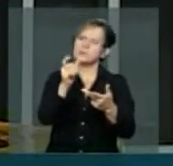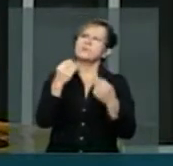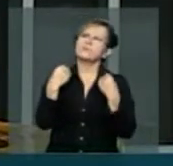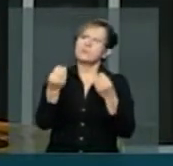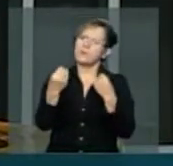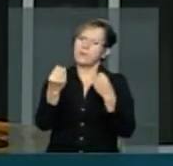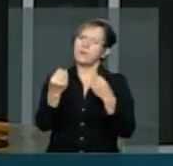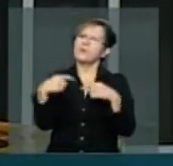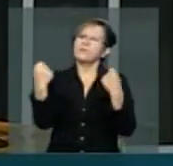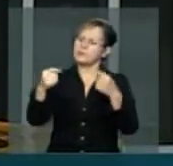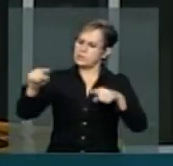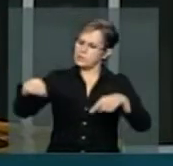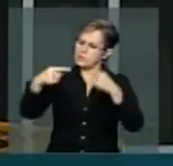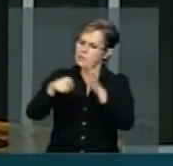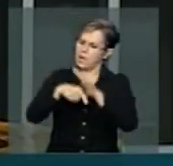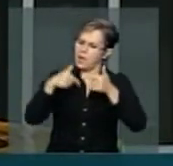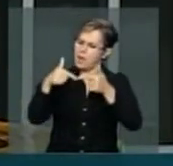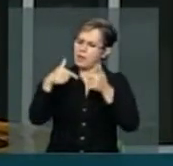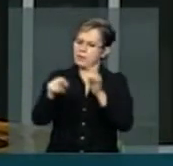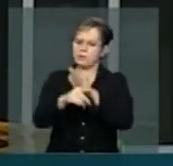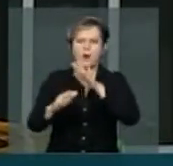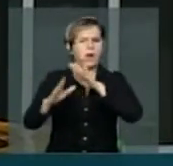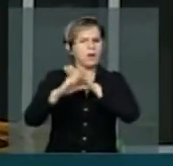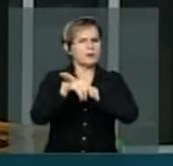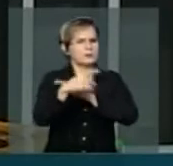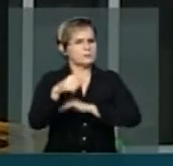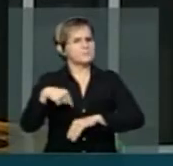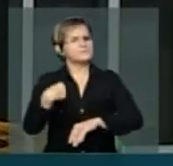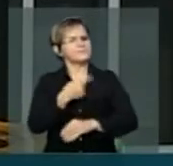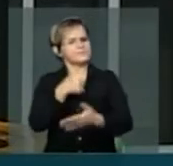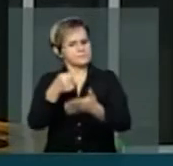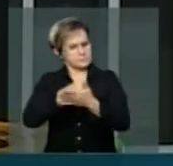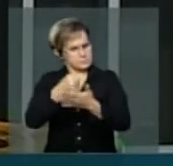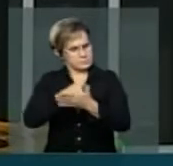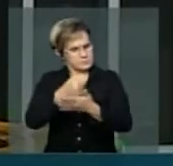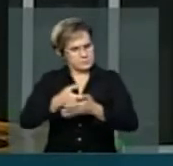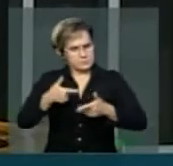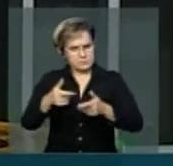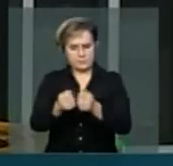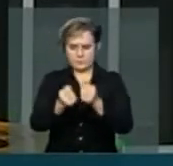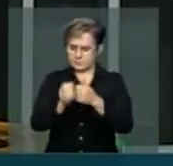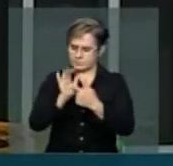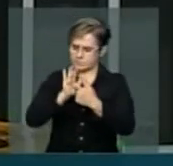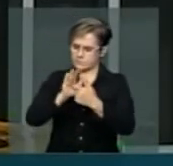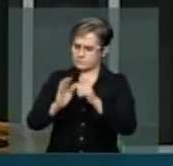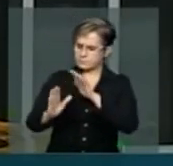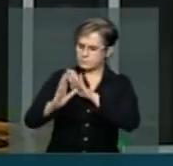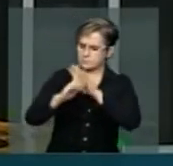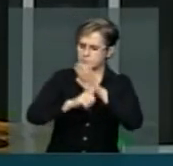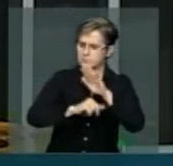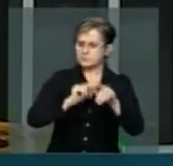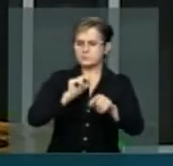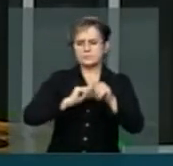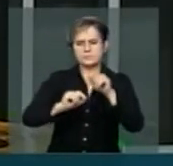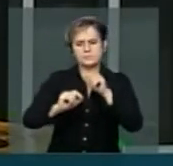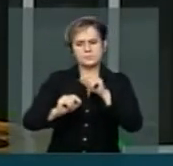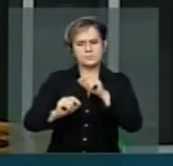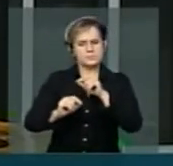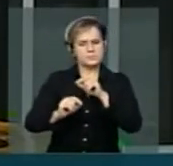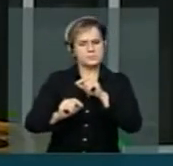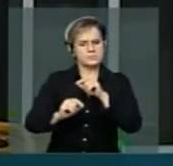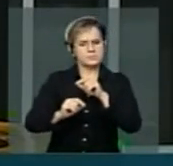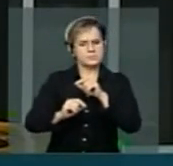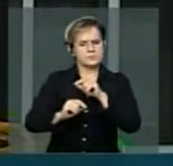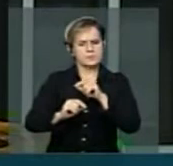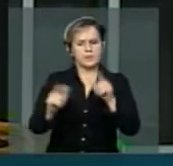combater a corrupção, daí a luta nossa, incessante, para mostrar que a corrupção é o grande ralo